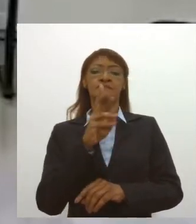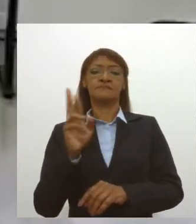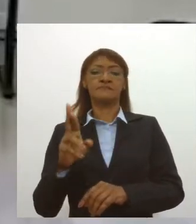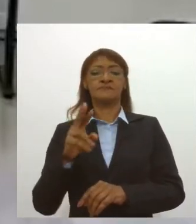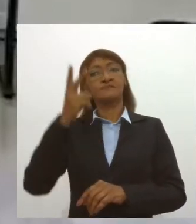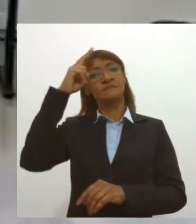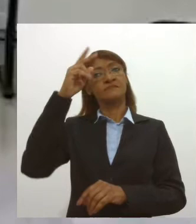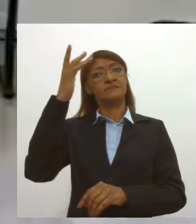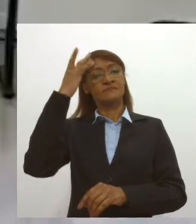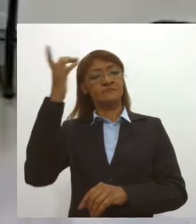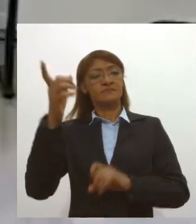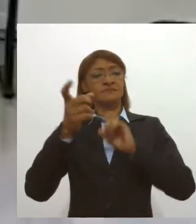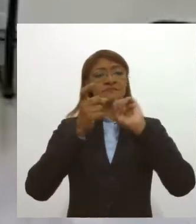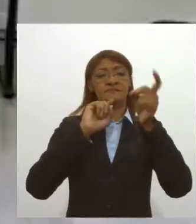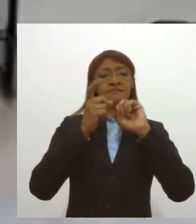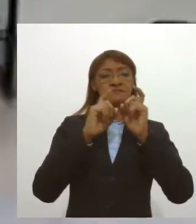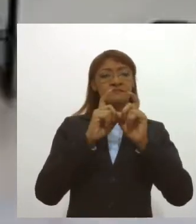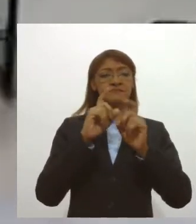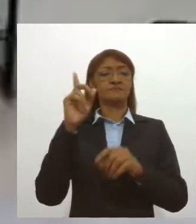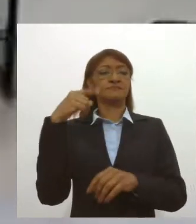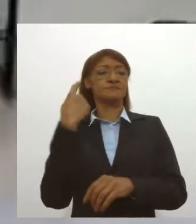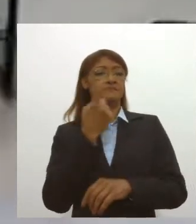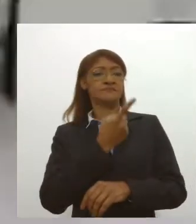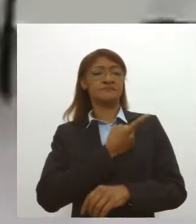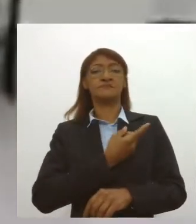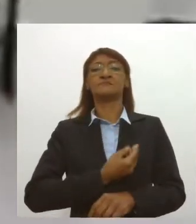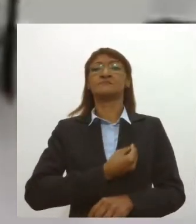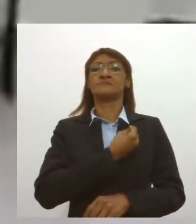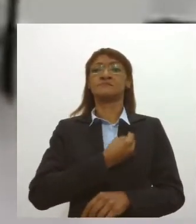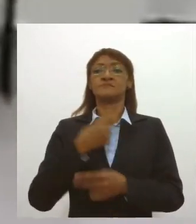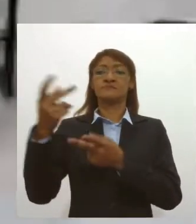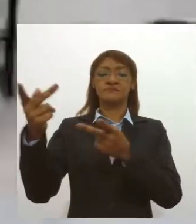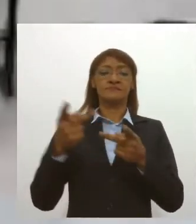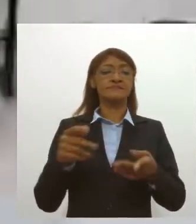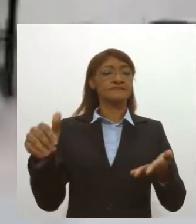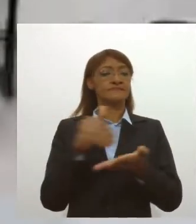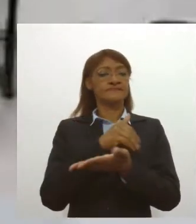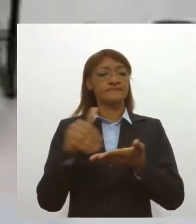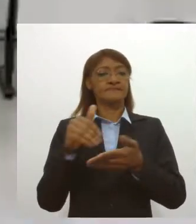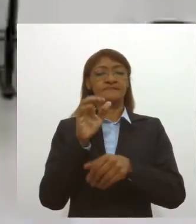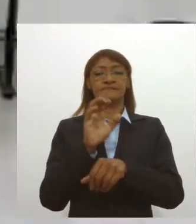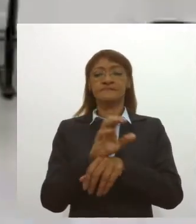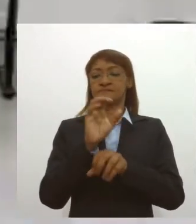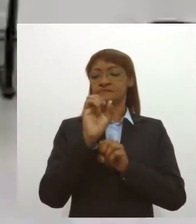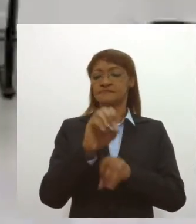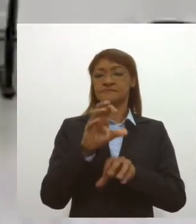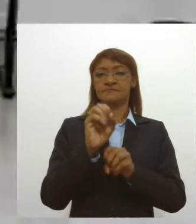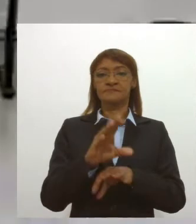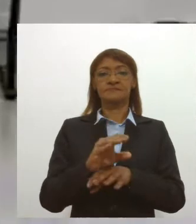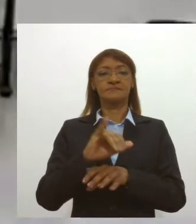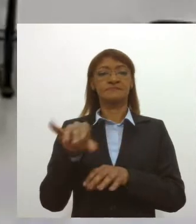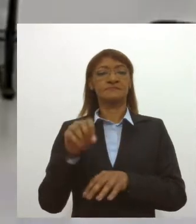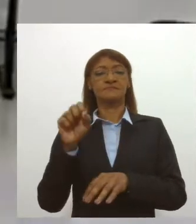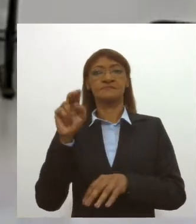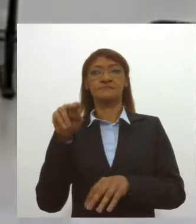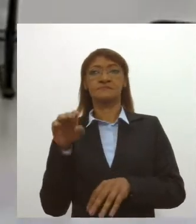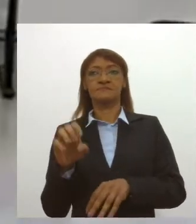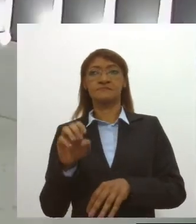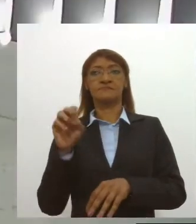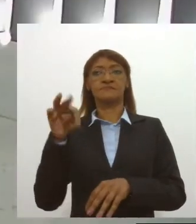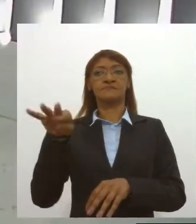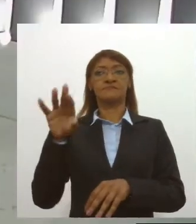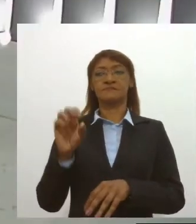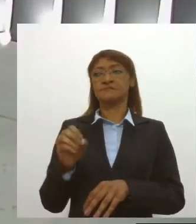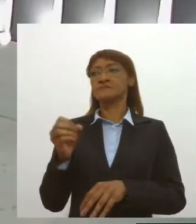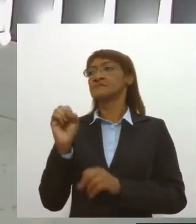amanhã, na sessão de amanhã, a gente vai ter a presença do secretário de Estado da Educação, Josué Modesto Sobrinho. Ok,